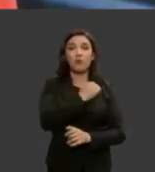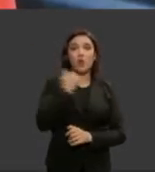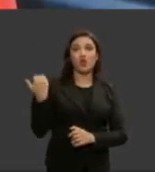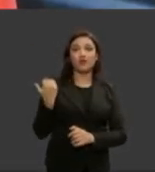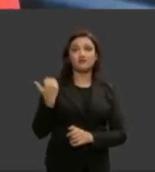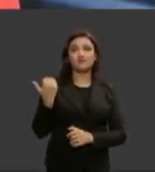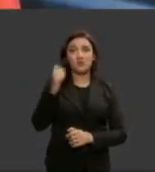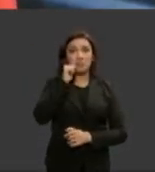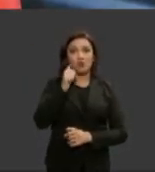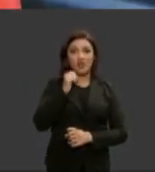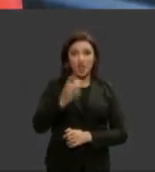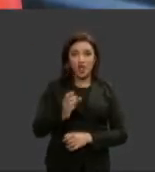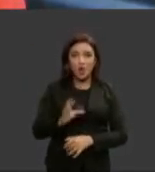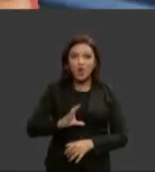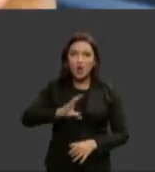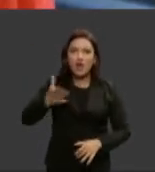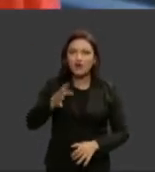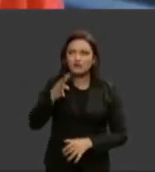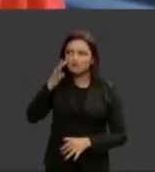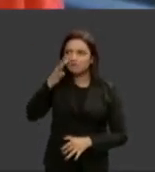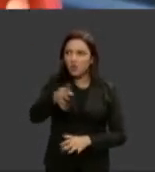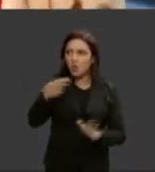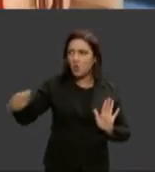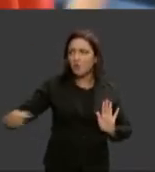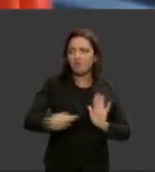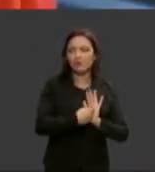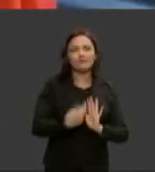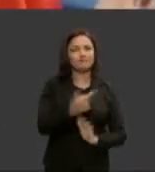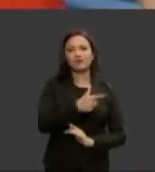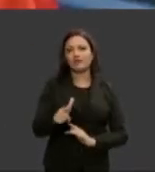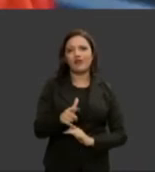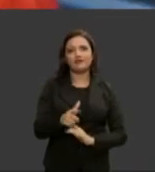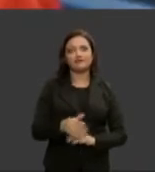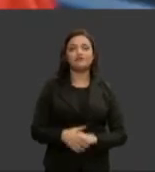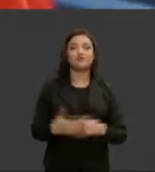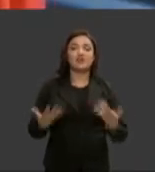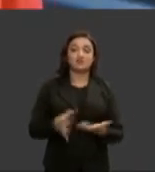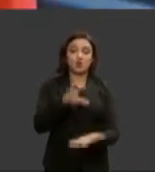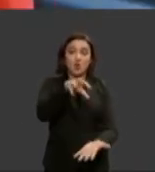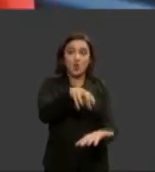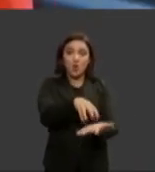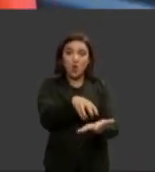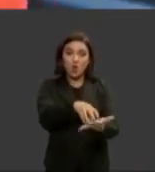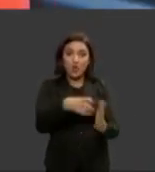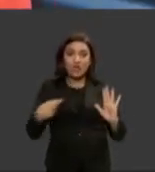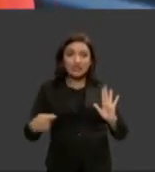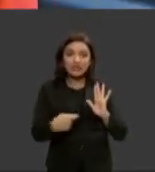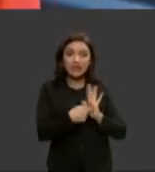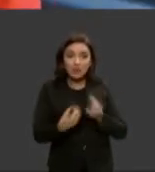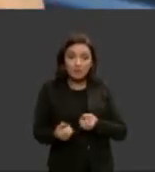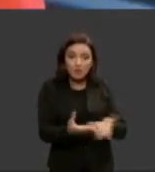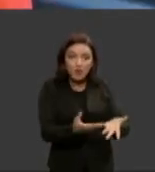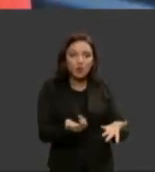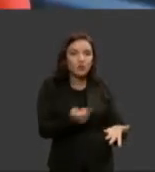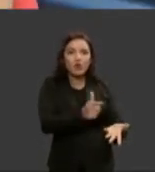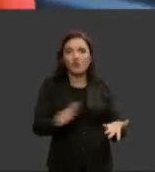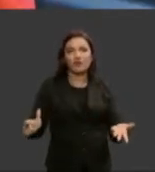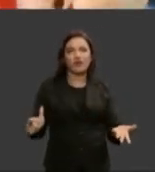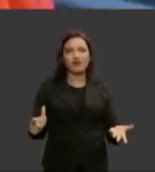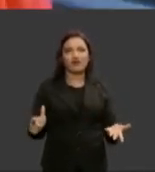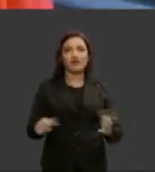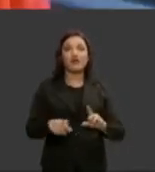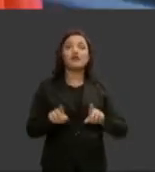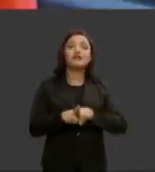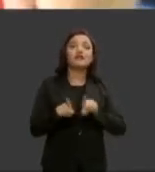denunciar muitas vezes não há órgão responsável para receber essas denúncias e mais ainda muitas vezes